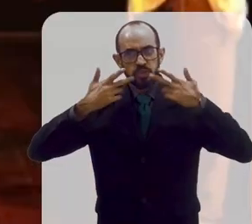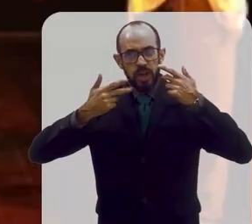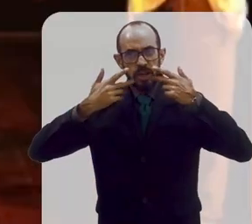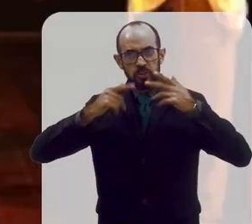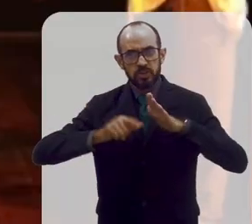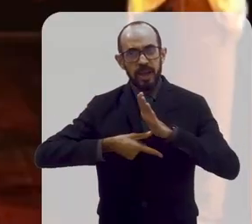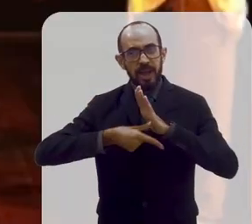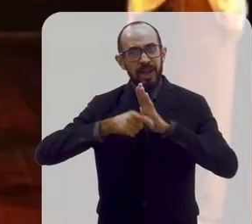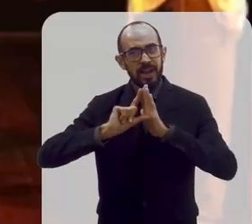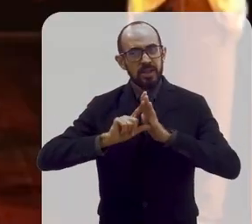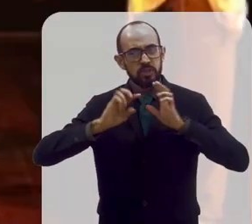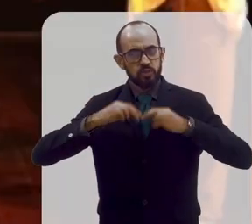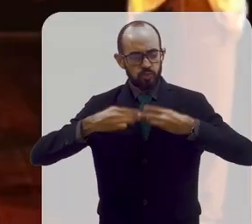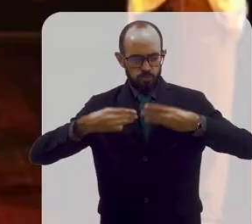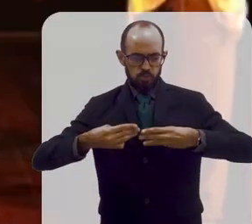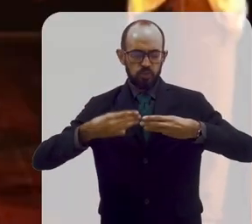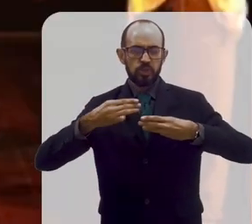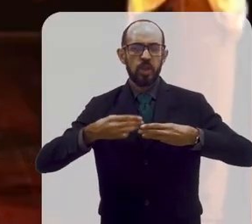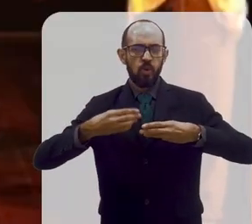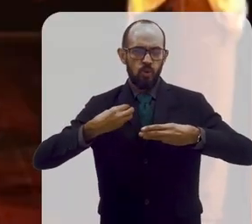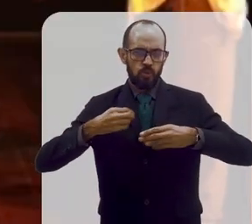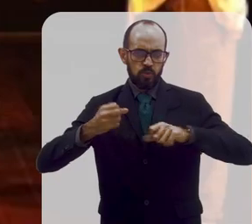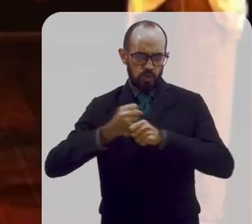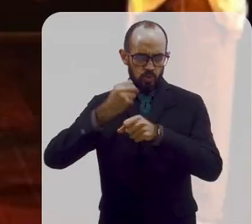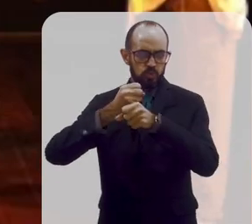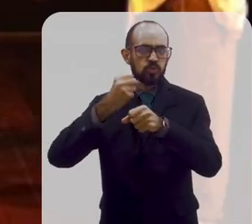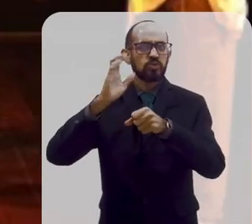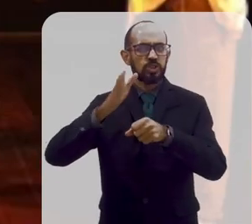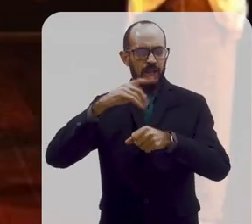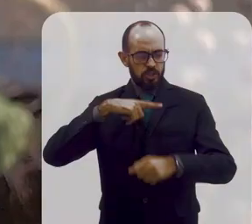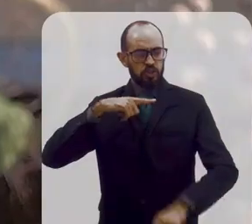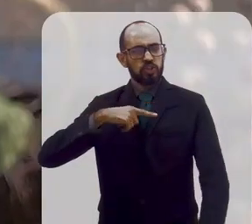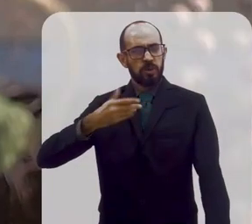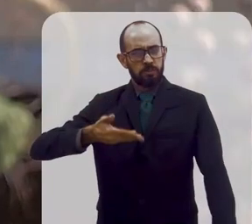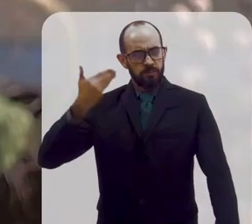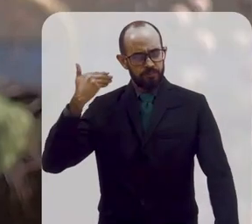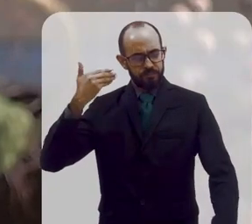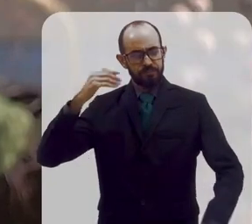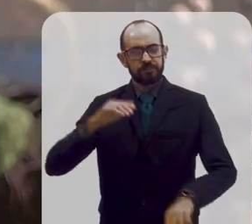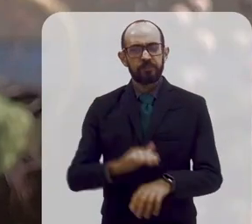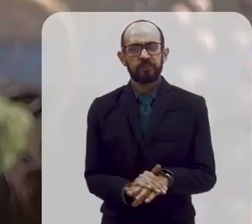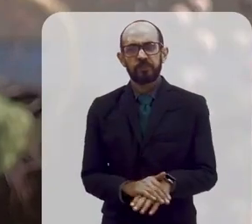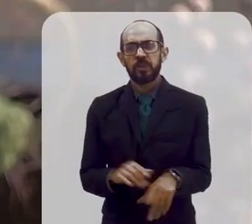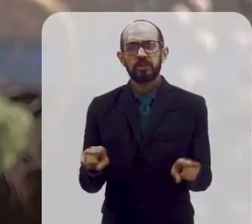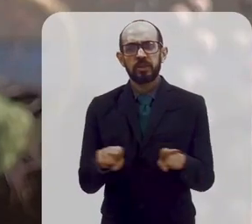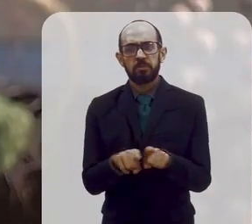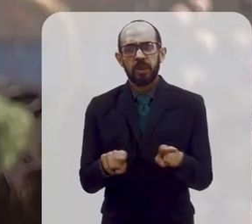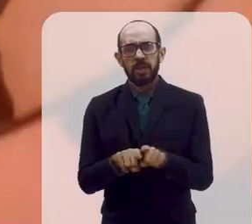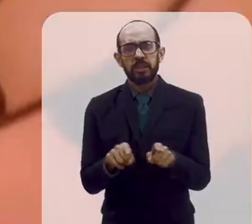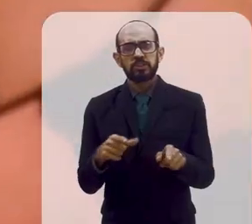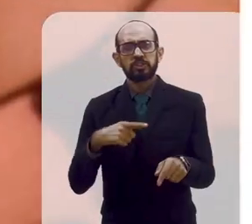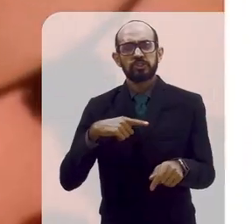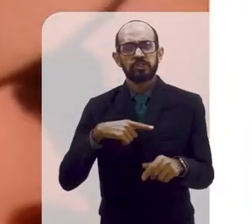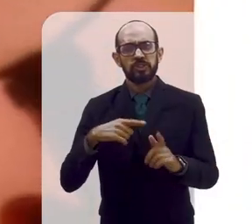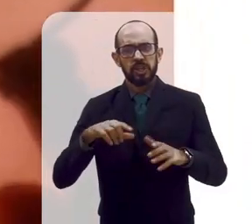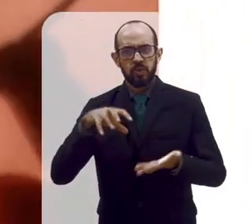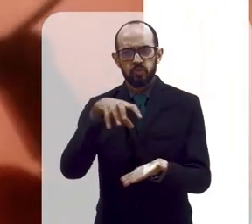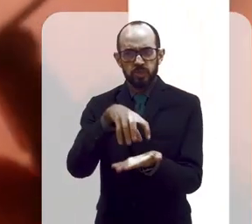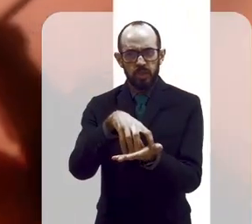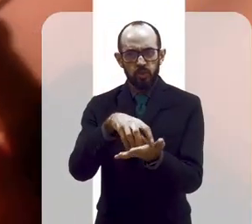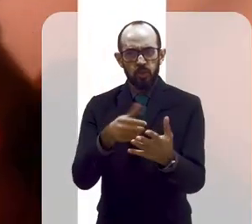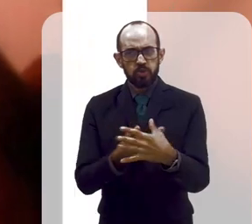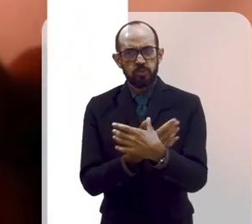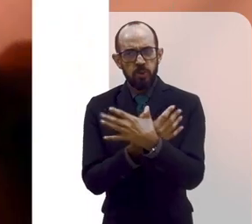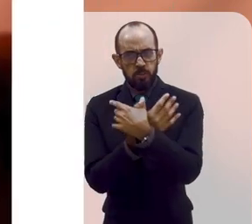antes do museu abrir as portas, a gente já tinha peças de teatro. A gente também tem um borboletário em